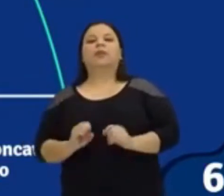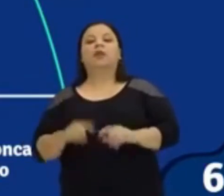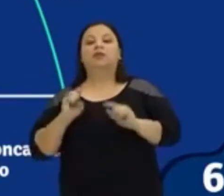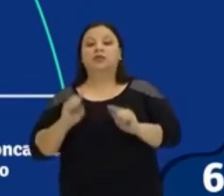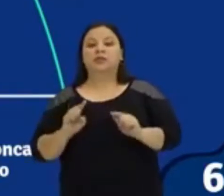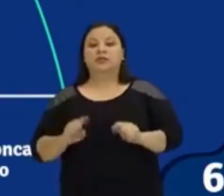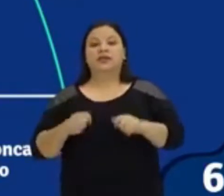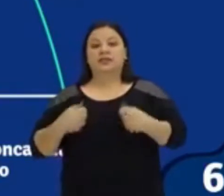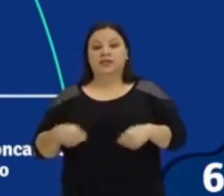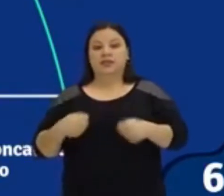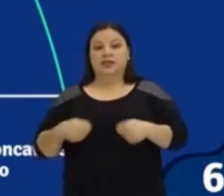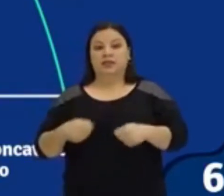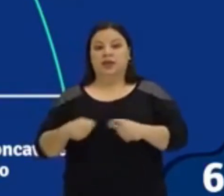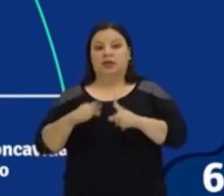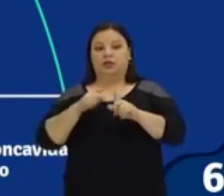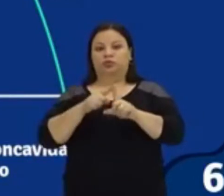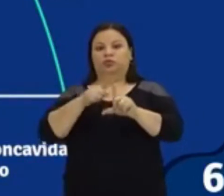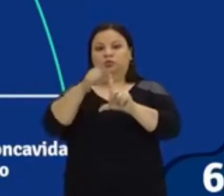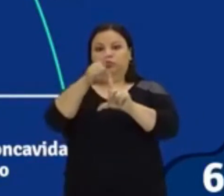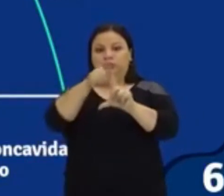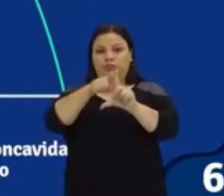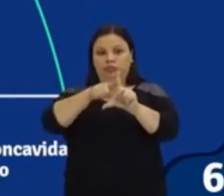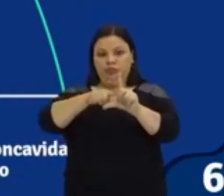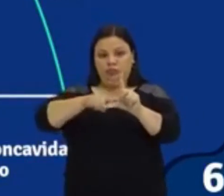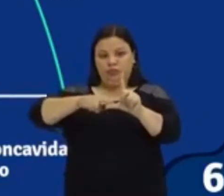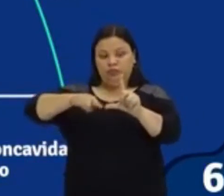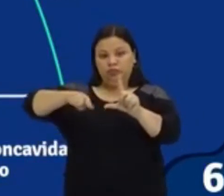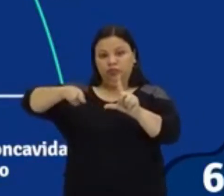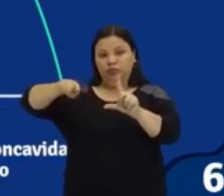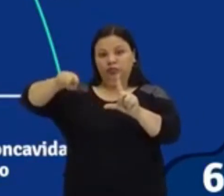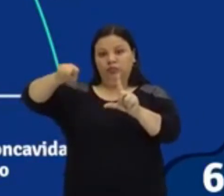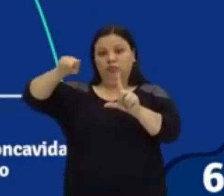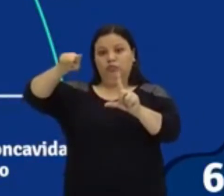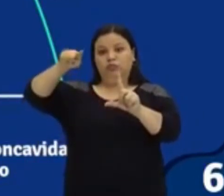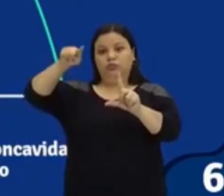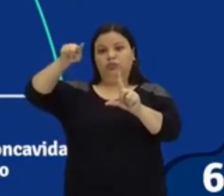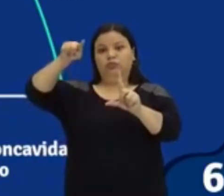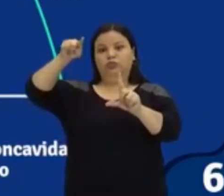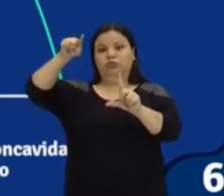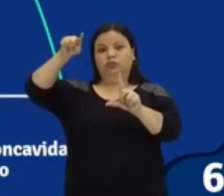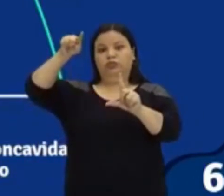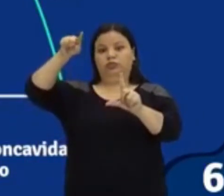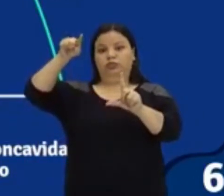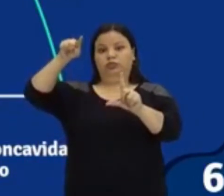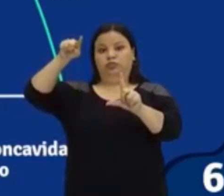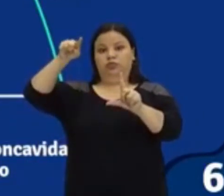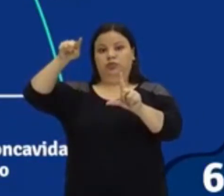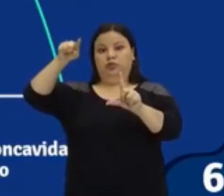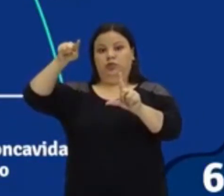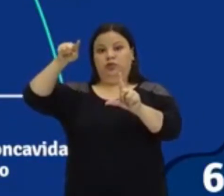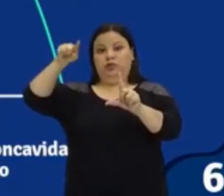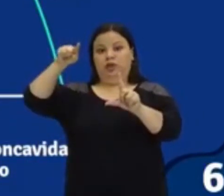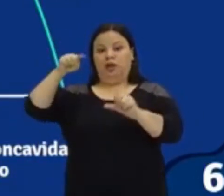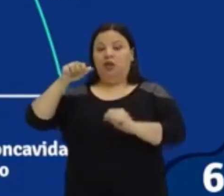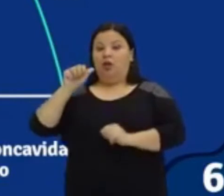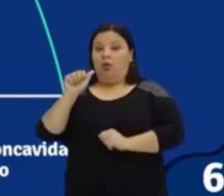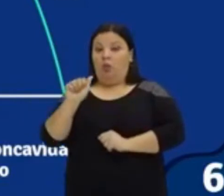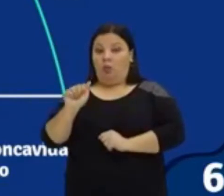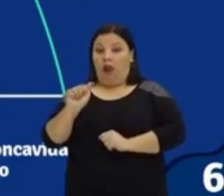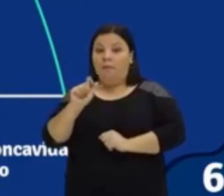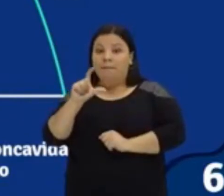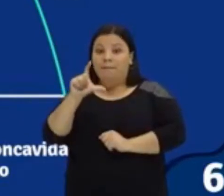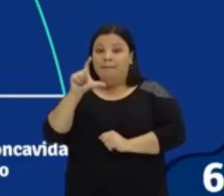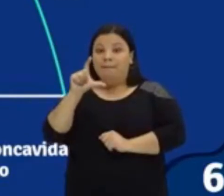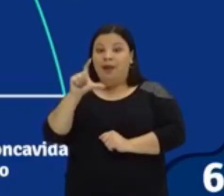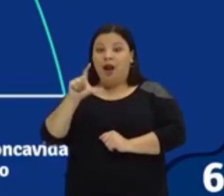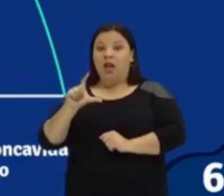é voltada para cima, como está aqui, ó, no nosso primeiro gráfico da função, a concavidade voltada para cima.